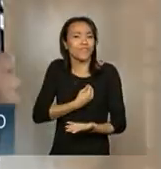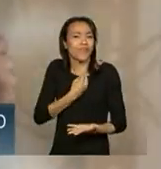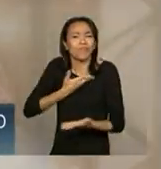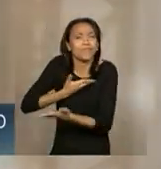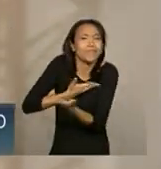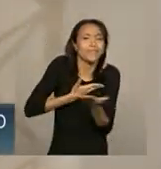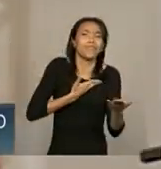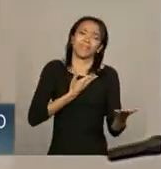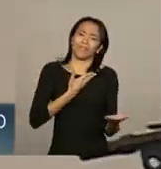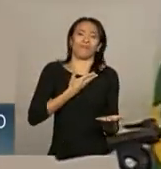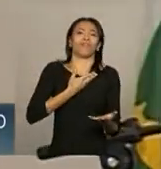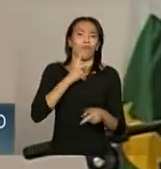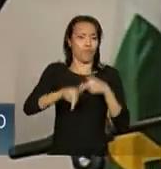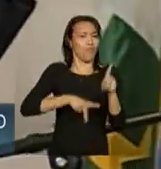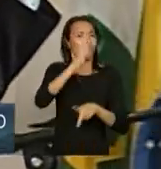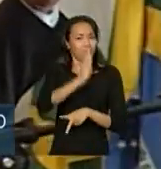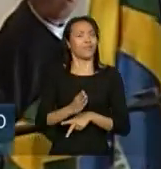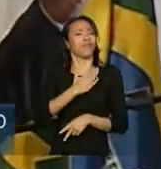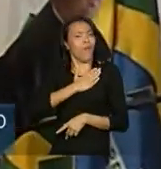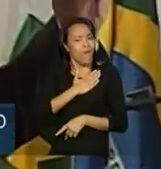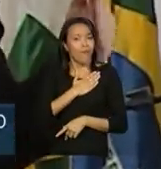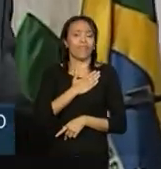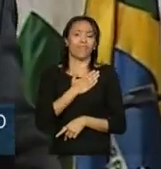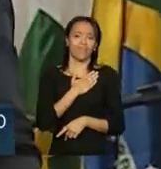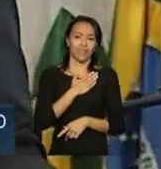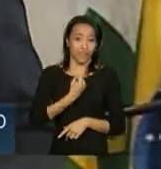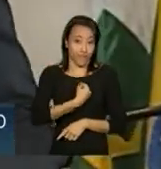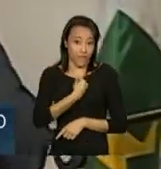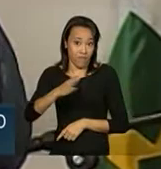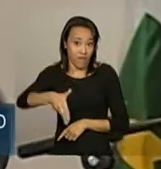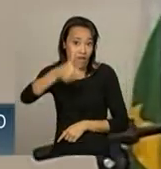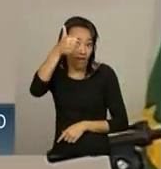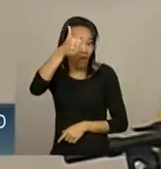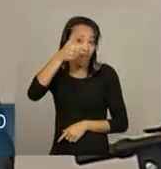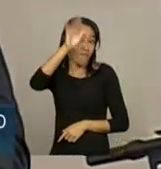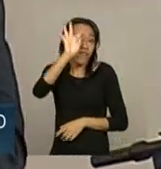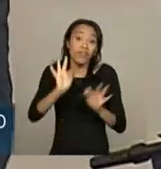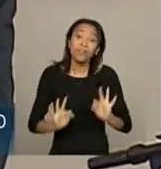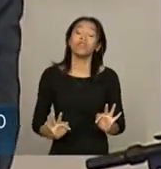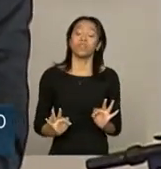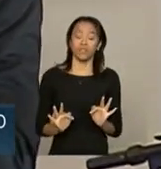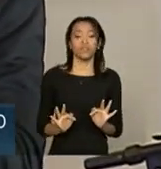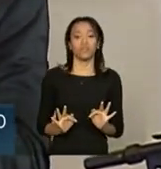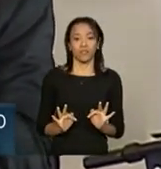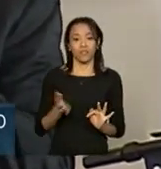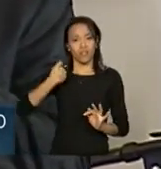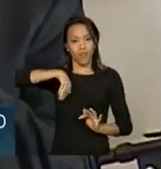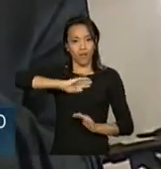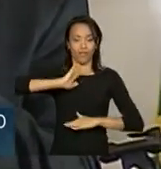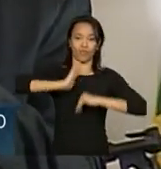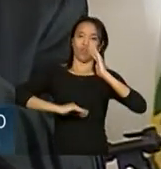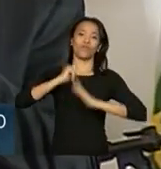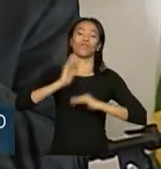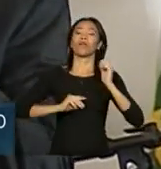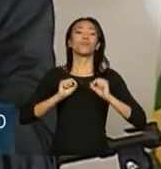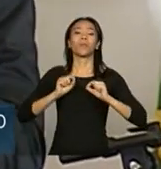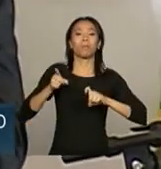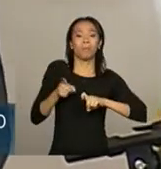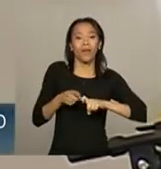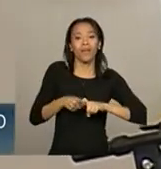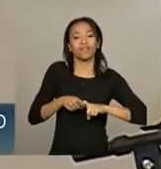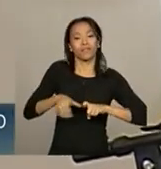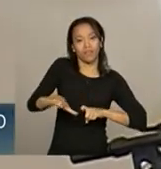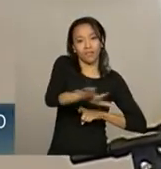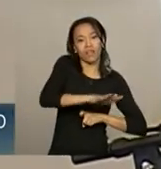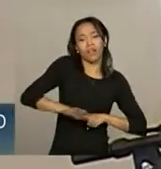amigos, poder viver melhor, ser mais feliz. E nós, profissionais médicos e profissionais da